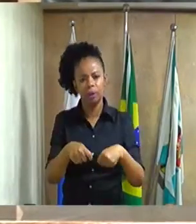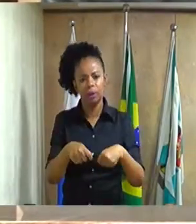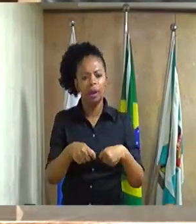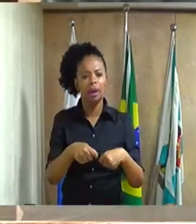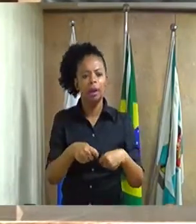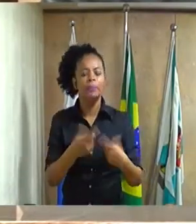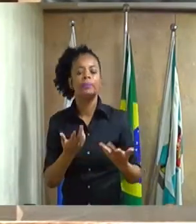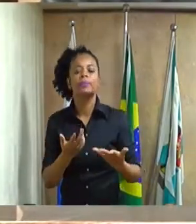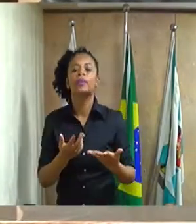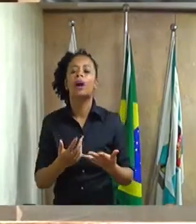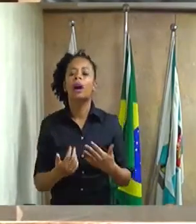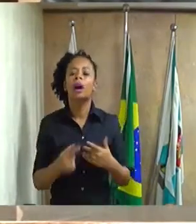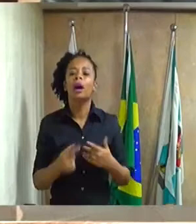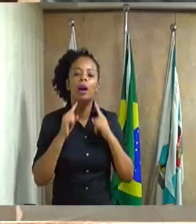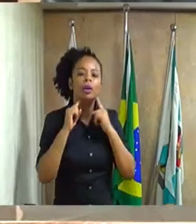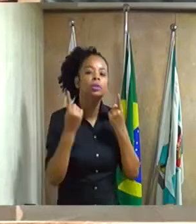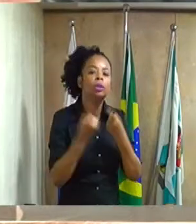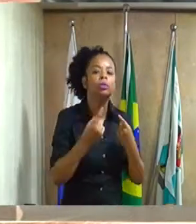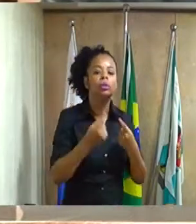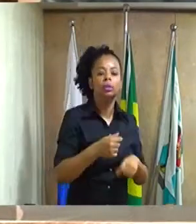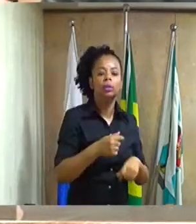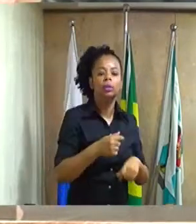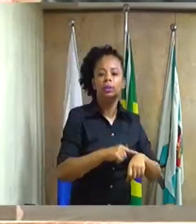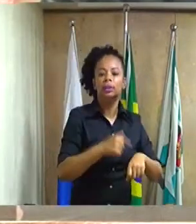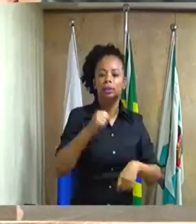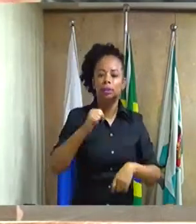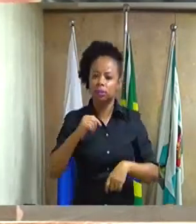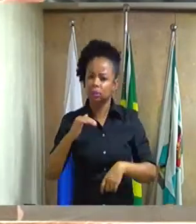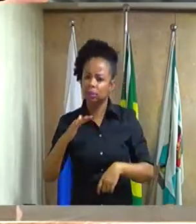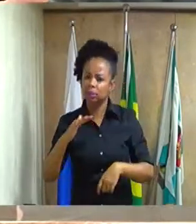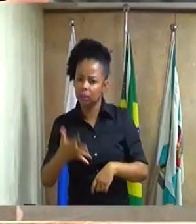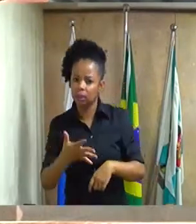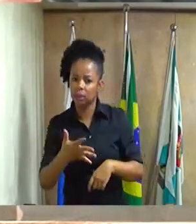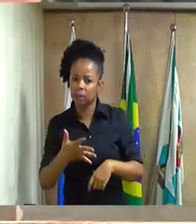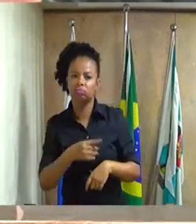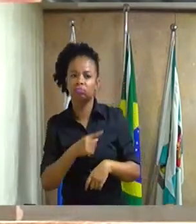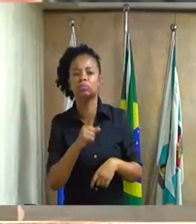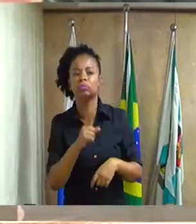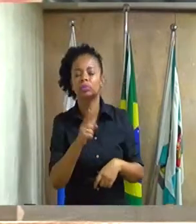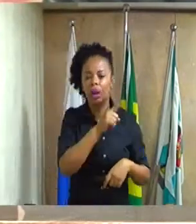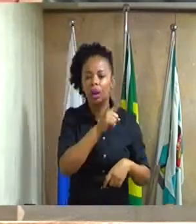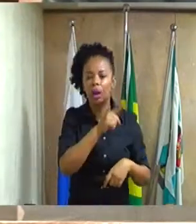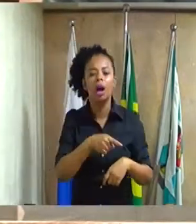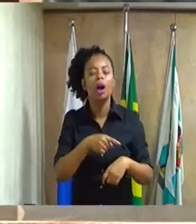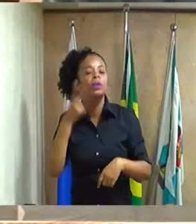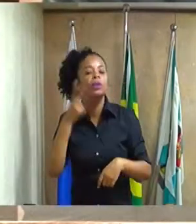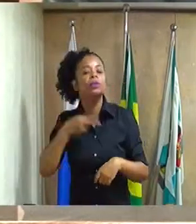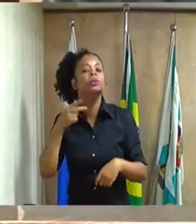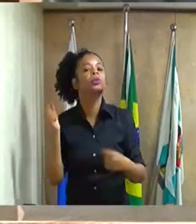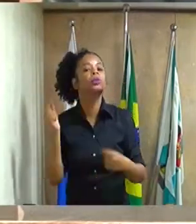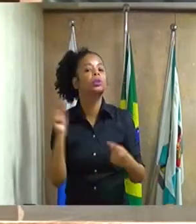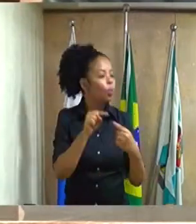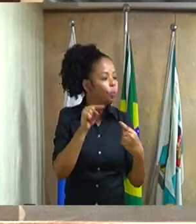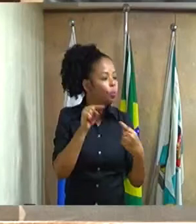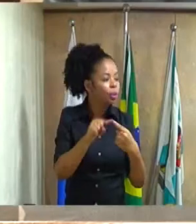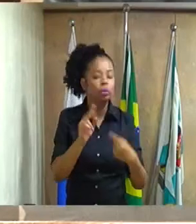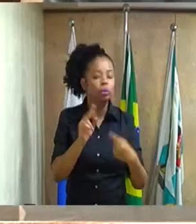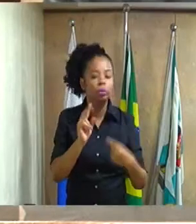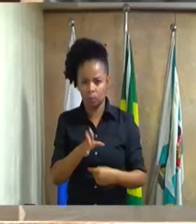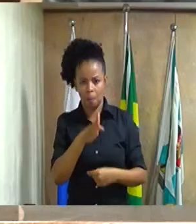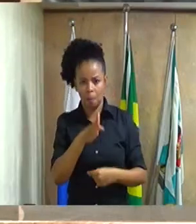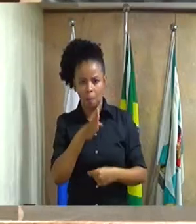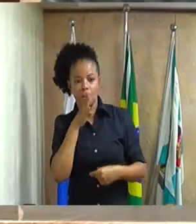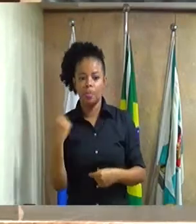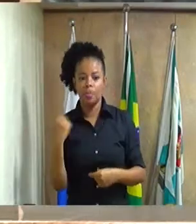ordinária das 17h30. Vereadores que concordam aí, permaneçam como estão. Então, gente vai fazer